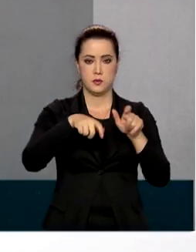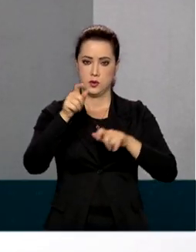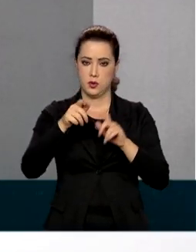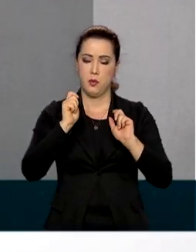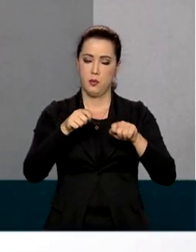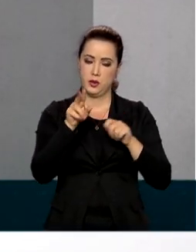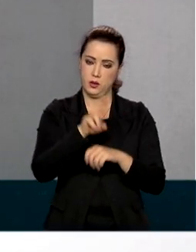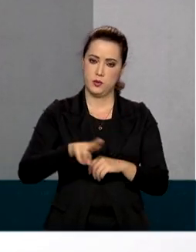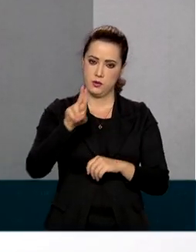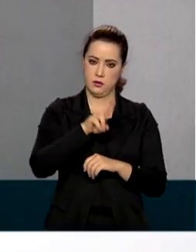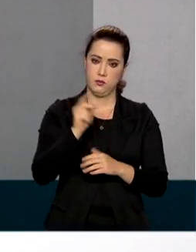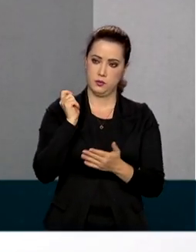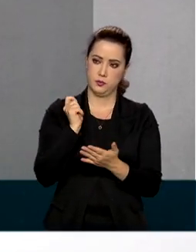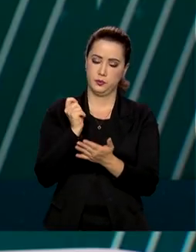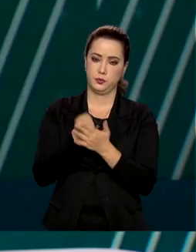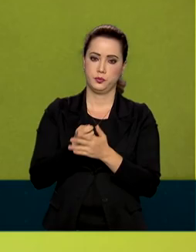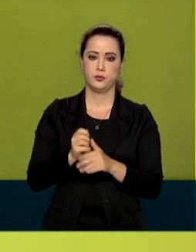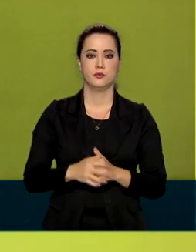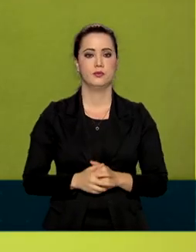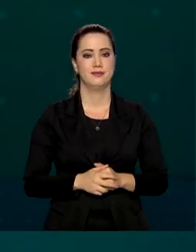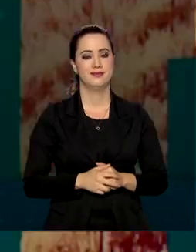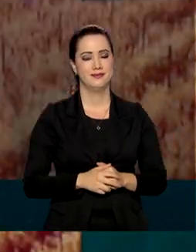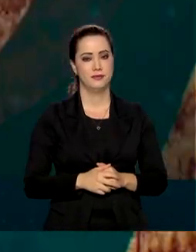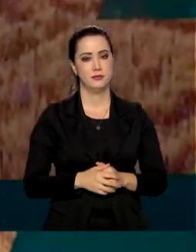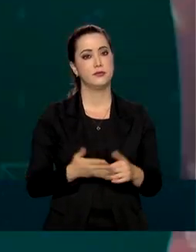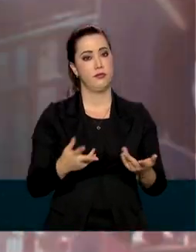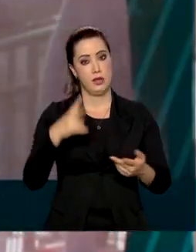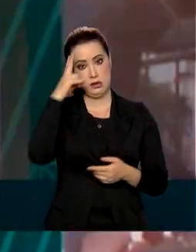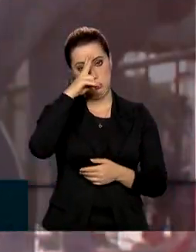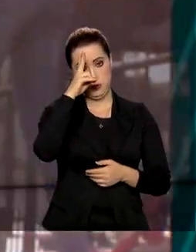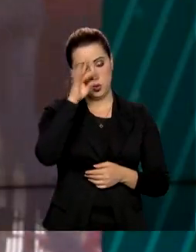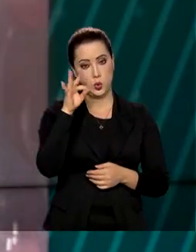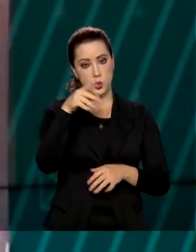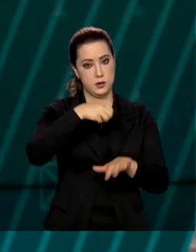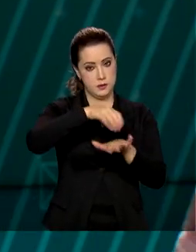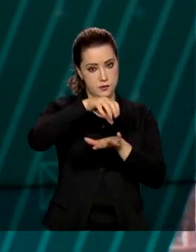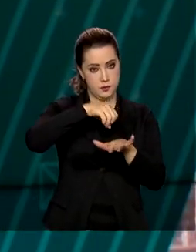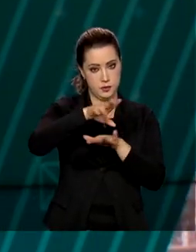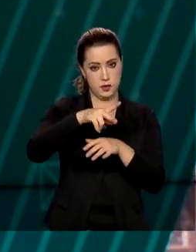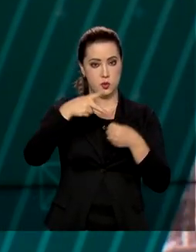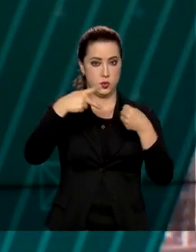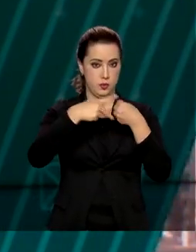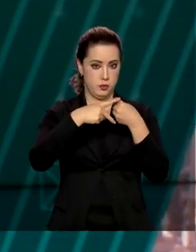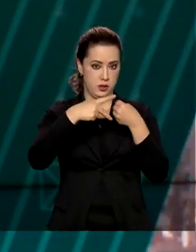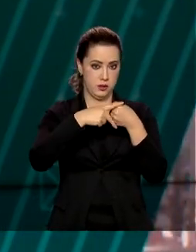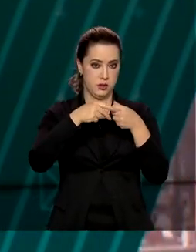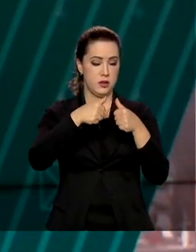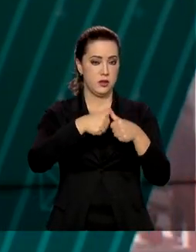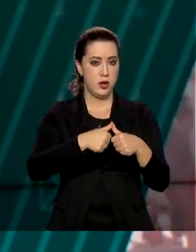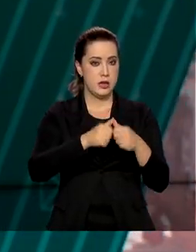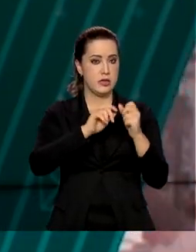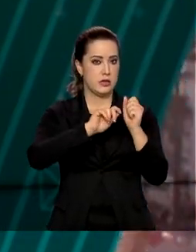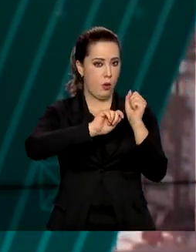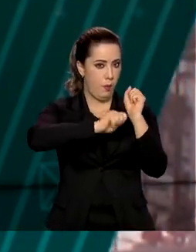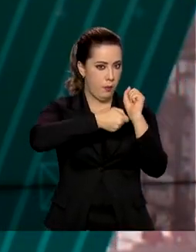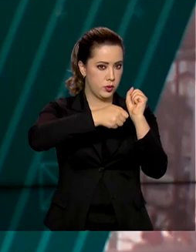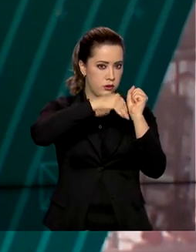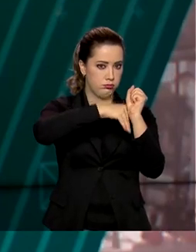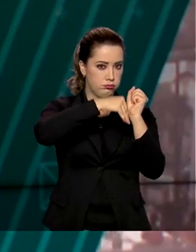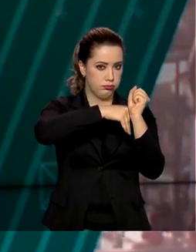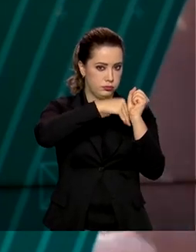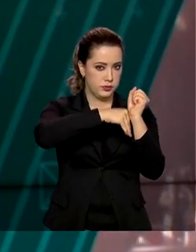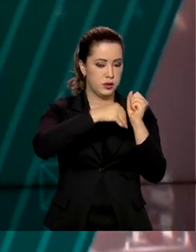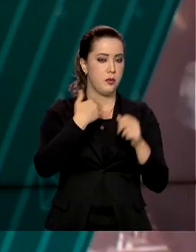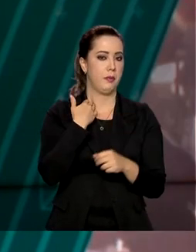esse pagamento seja realizado. Lembrando que todos os dados fornecidos na hora de fazer um PIX estão protegidos pelo